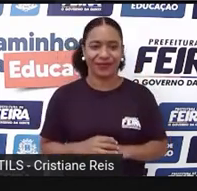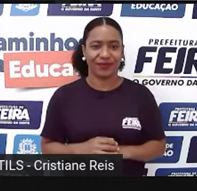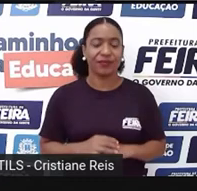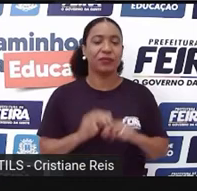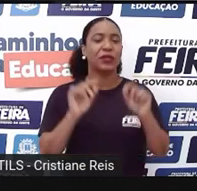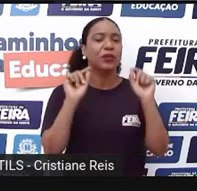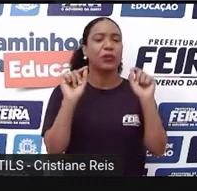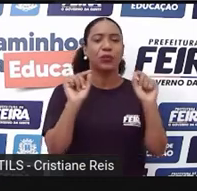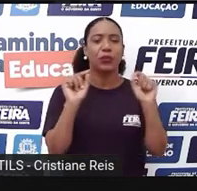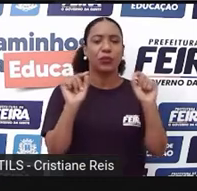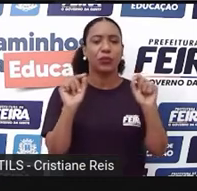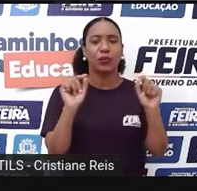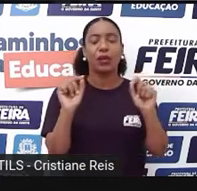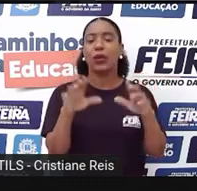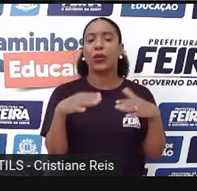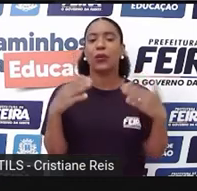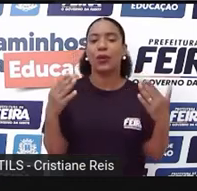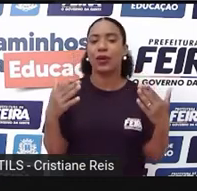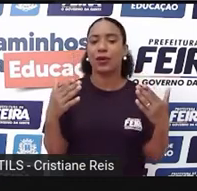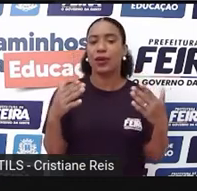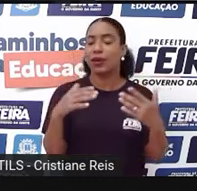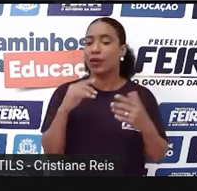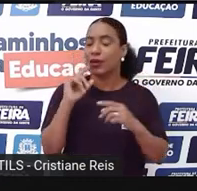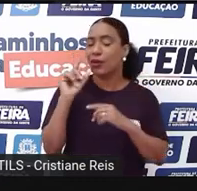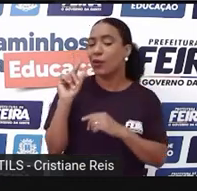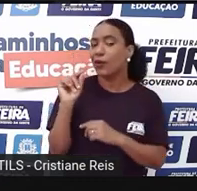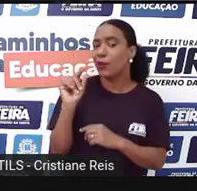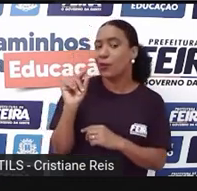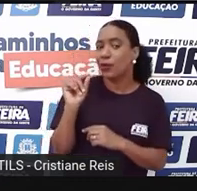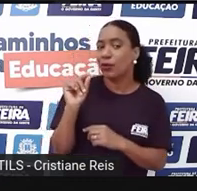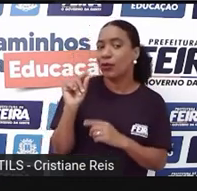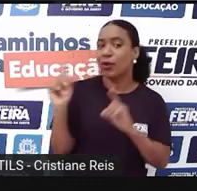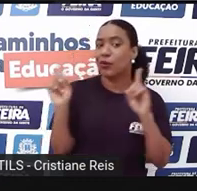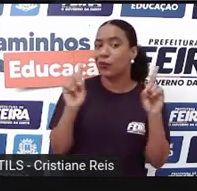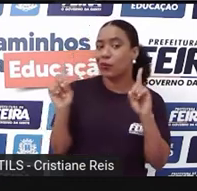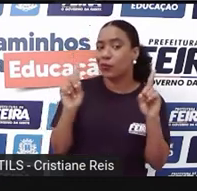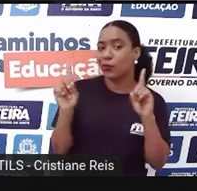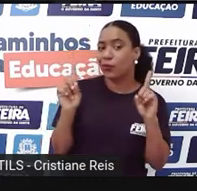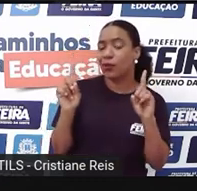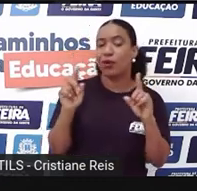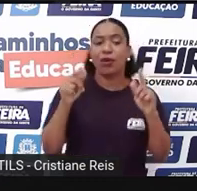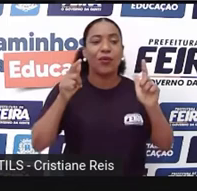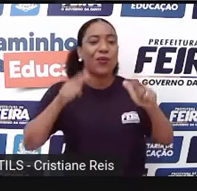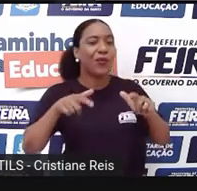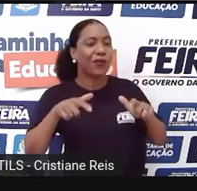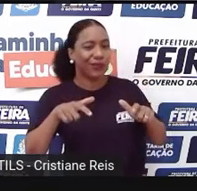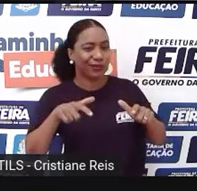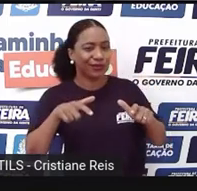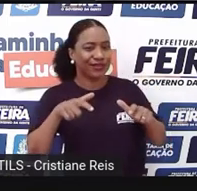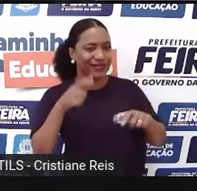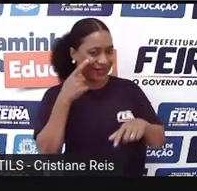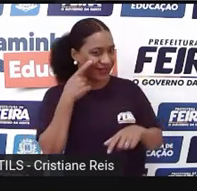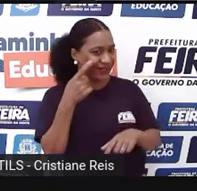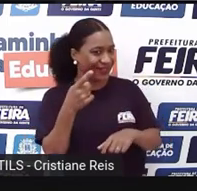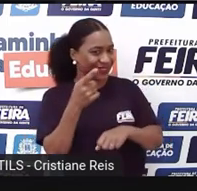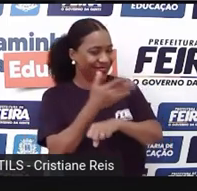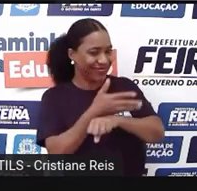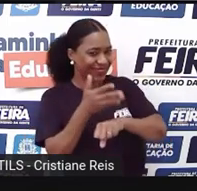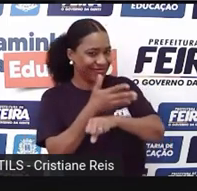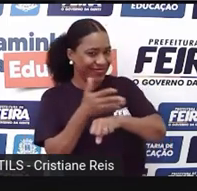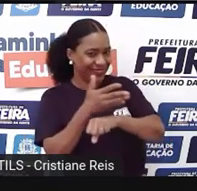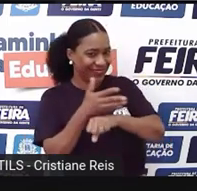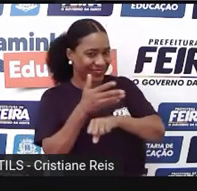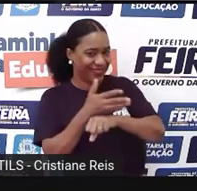Quem, quando, o que, o qual e onde. Então, vamos praticar um pouquinho